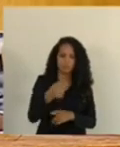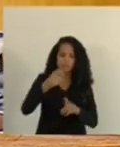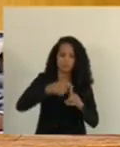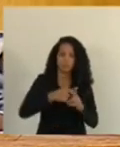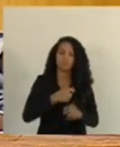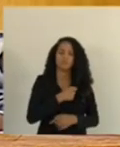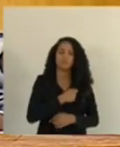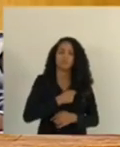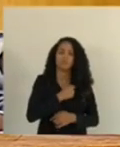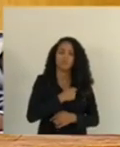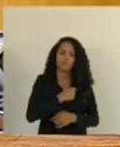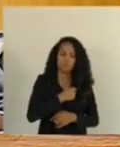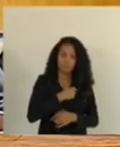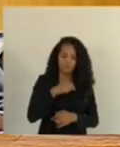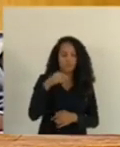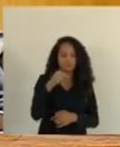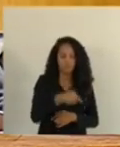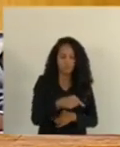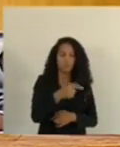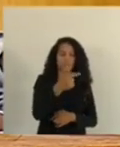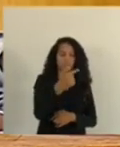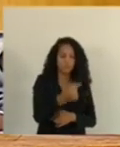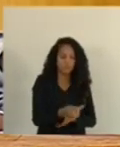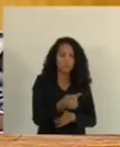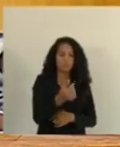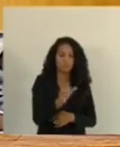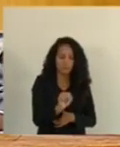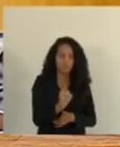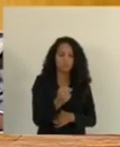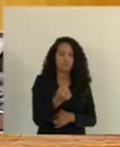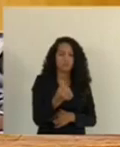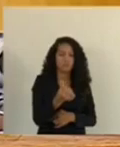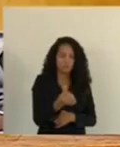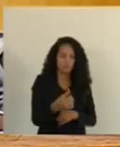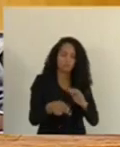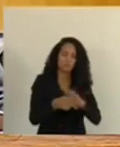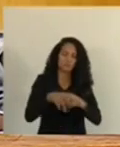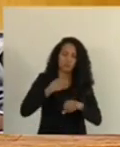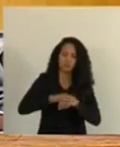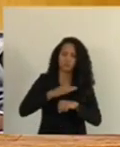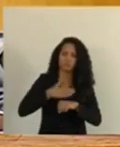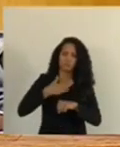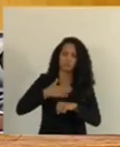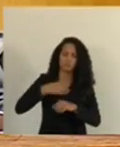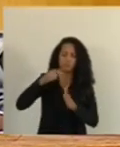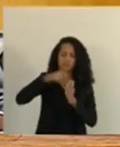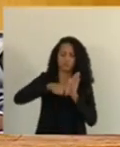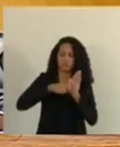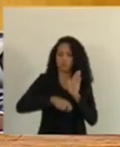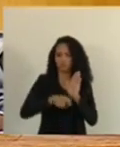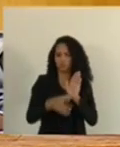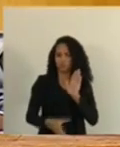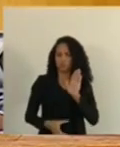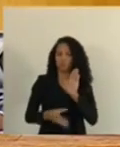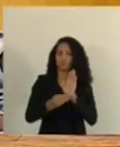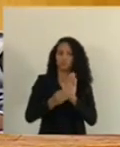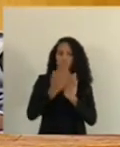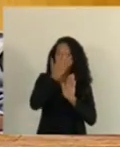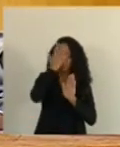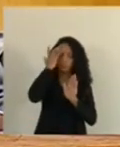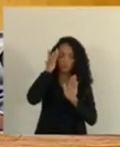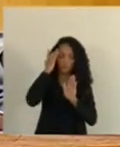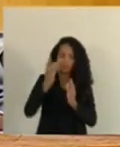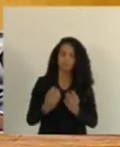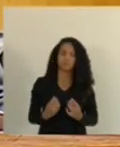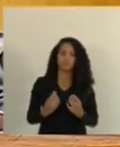um projeto de lei 786 de 2019, de minha autoria, que inclui os doadores de medula óssea